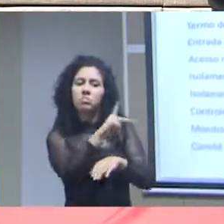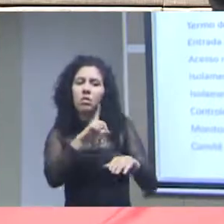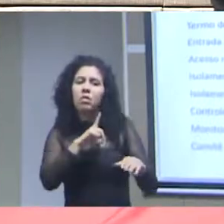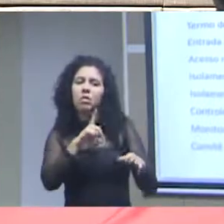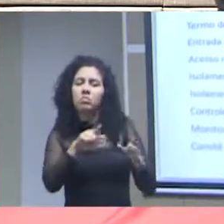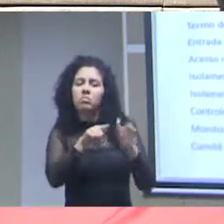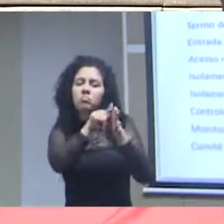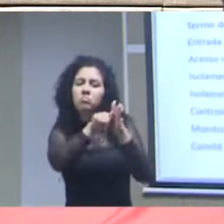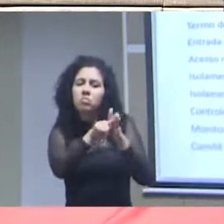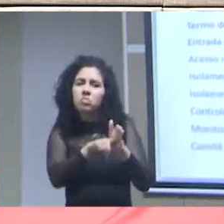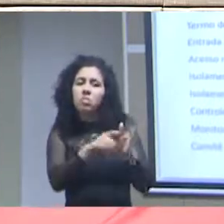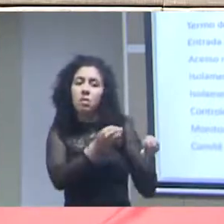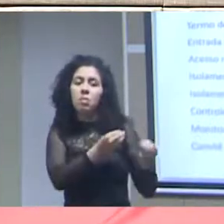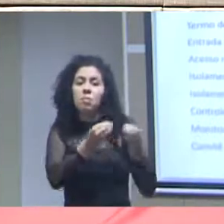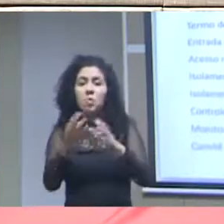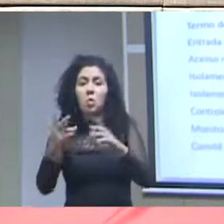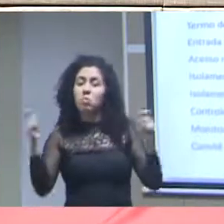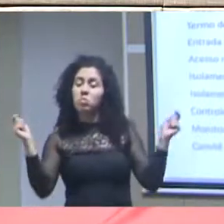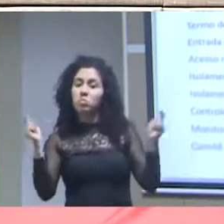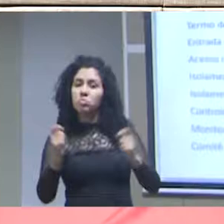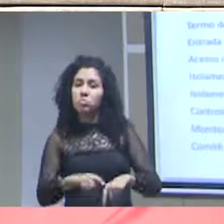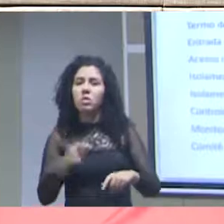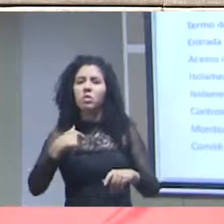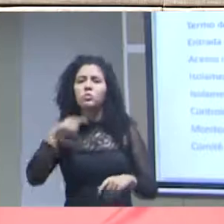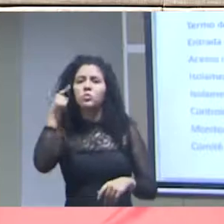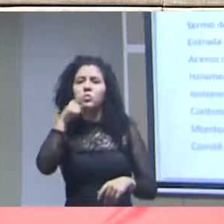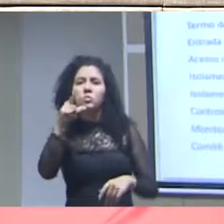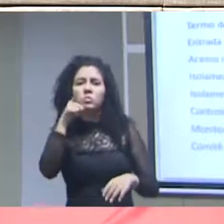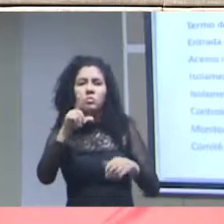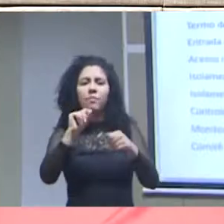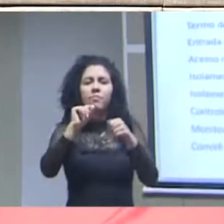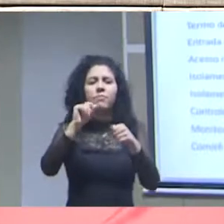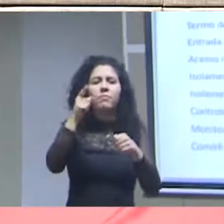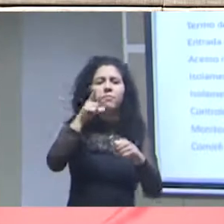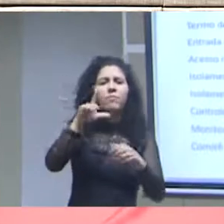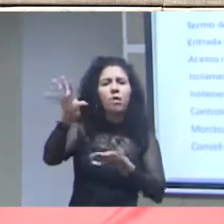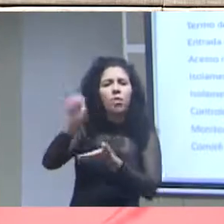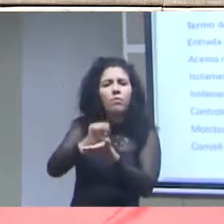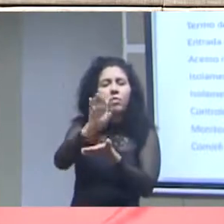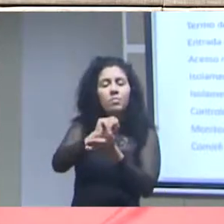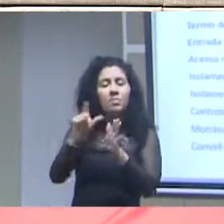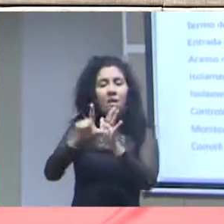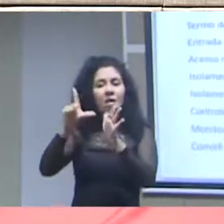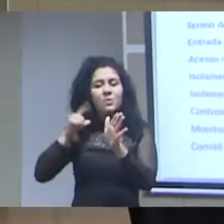IPEA trazer um conjunto de bases de dados que antes não poderia ser compartilhado com o IPEA